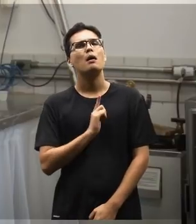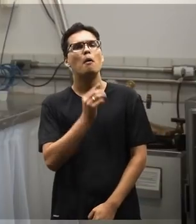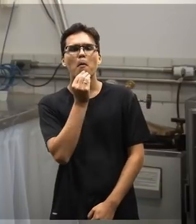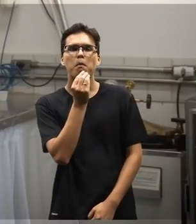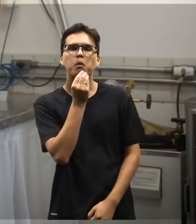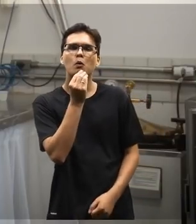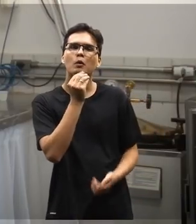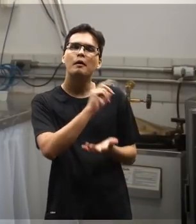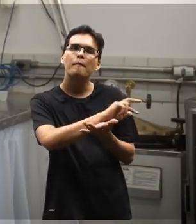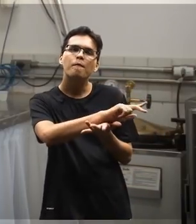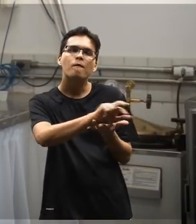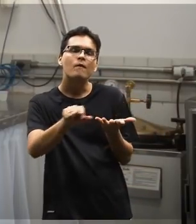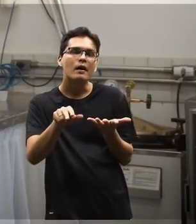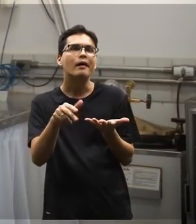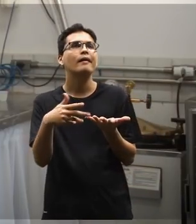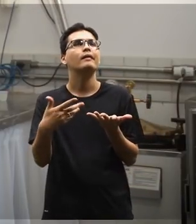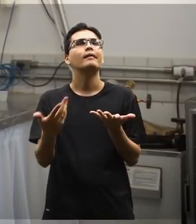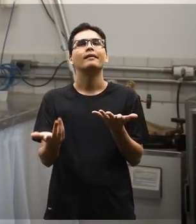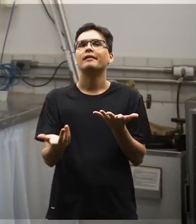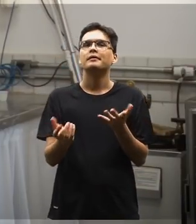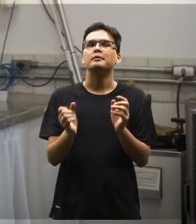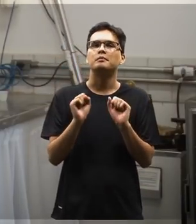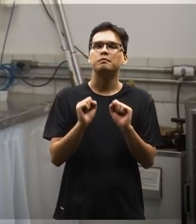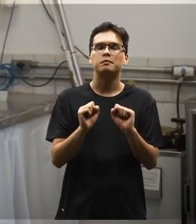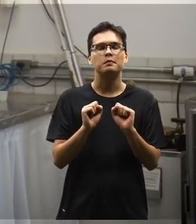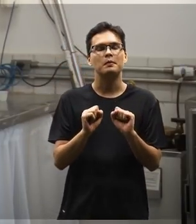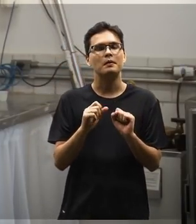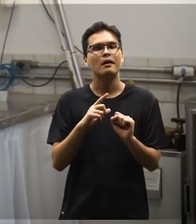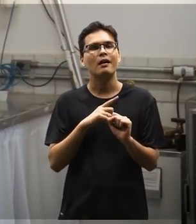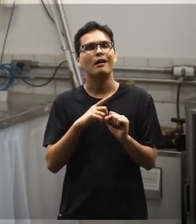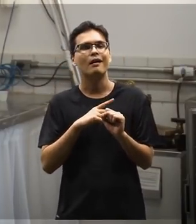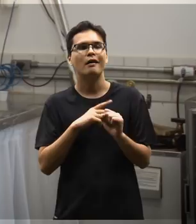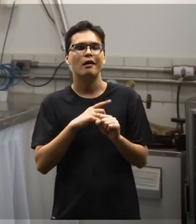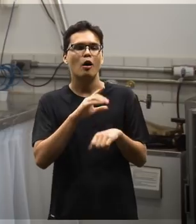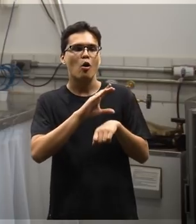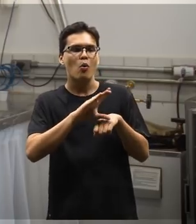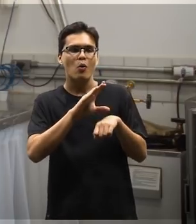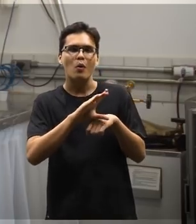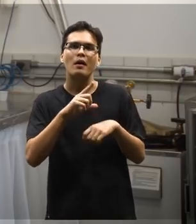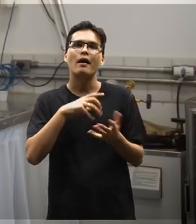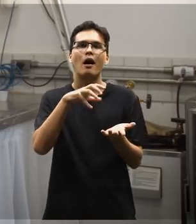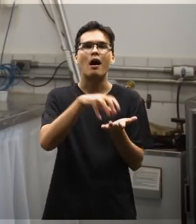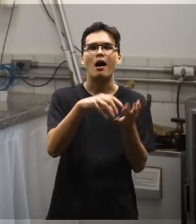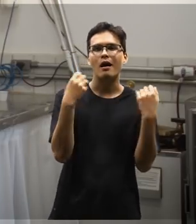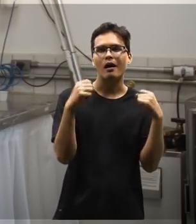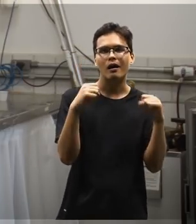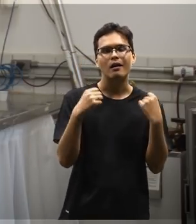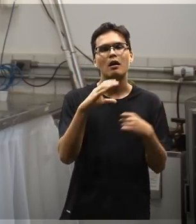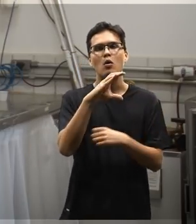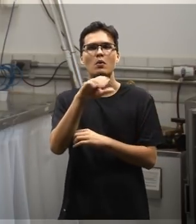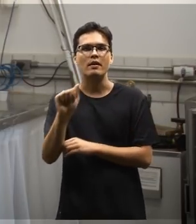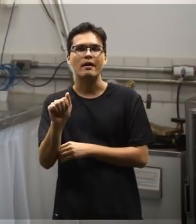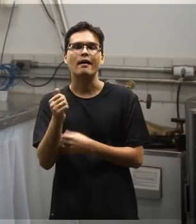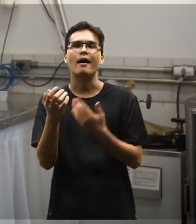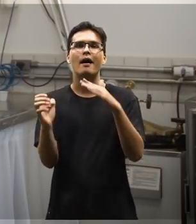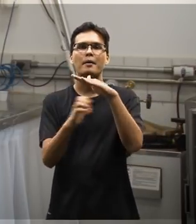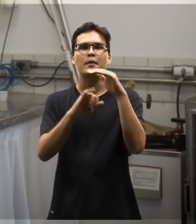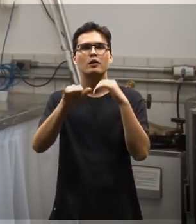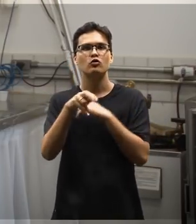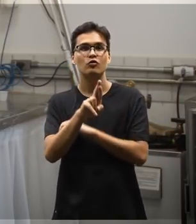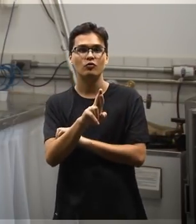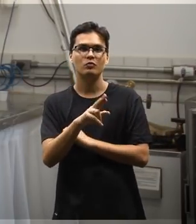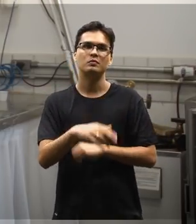várias oportunidades aqui, dentre as entidades do nosso curso, o atlético, o nosso centro